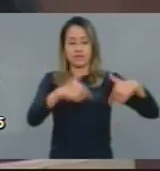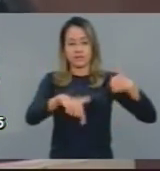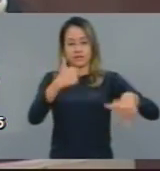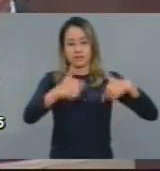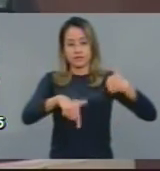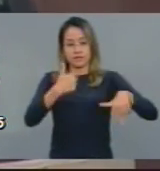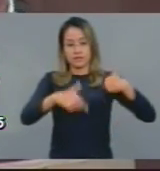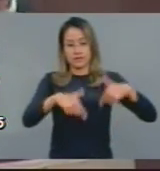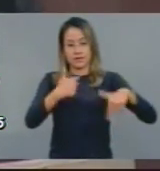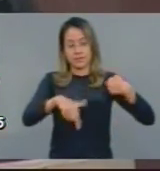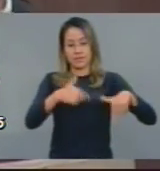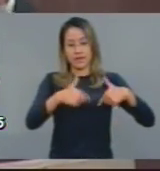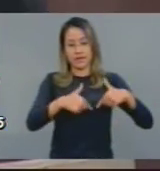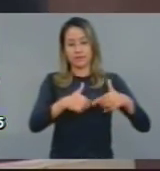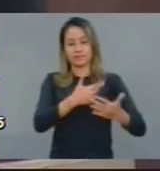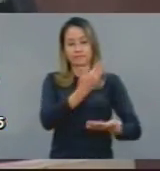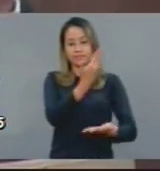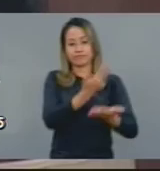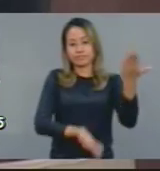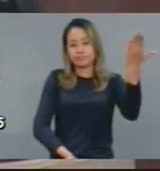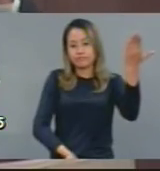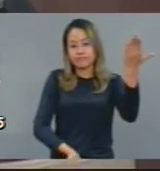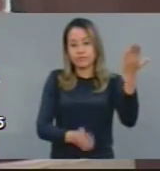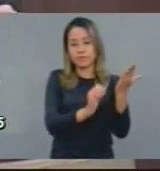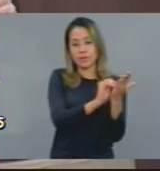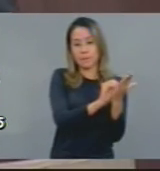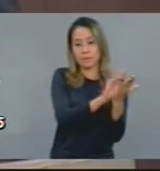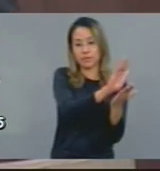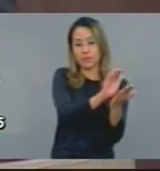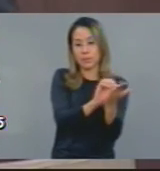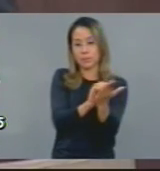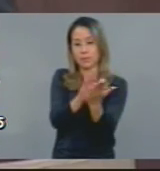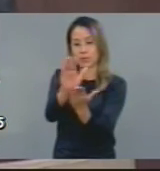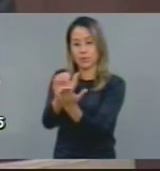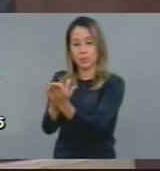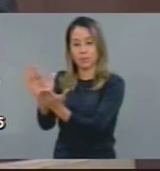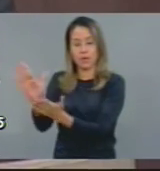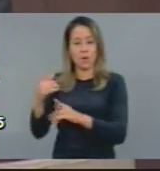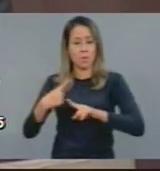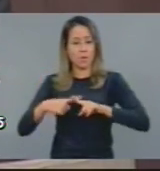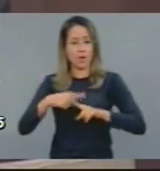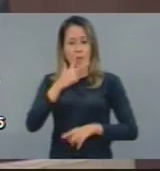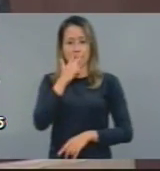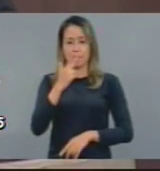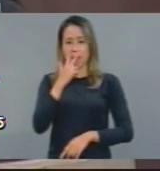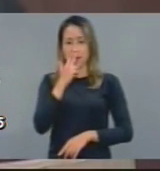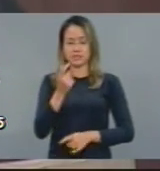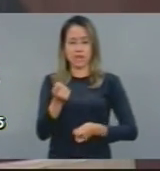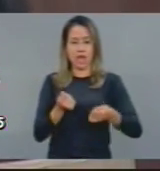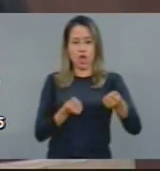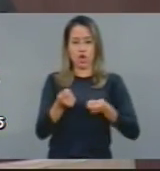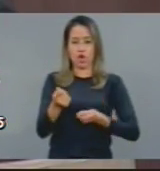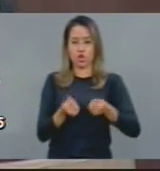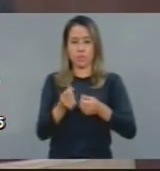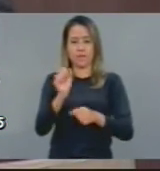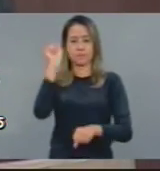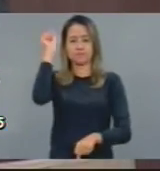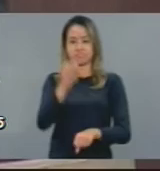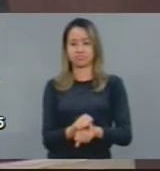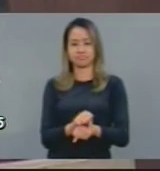a economia está em recesso. Recessão. Está em